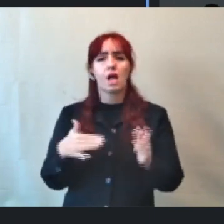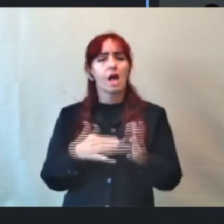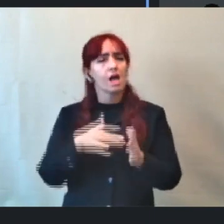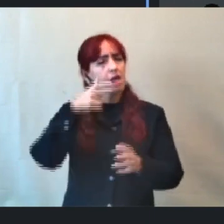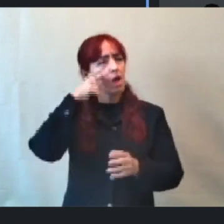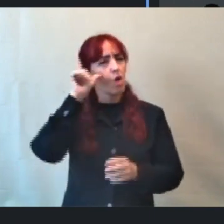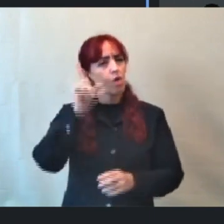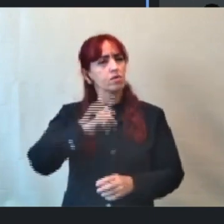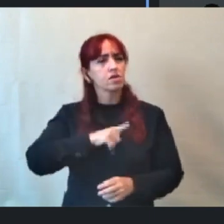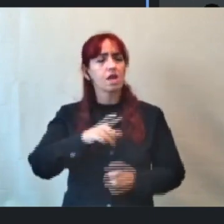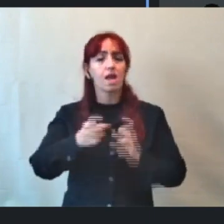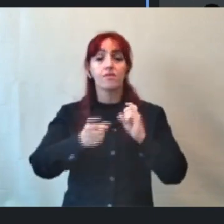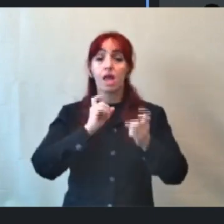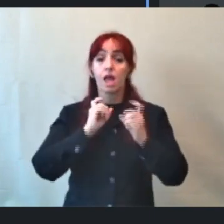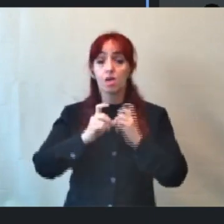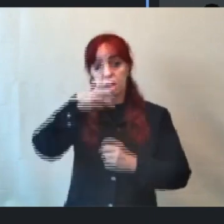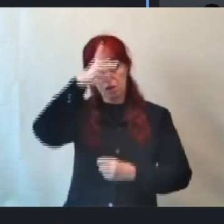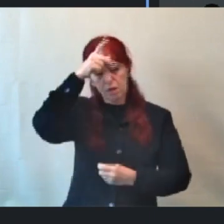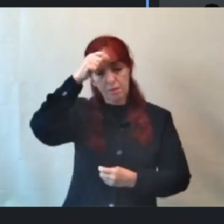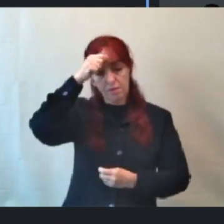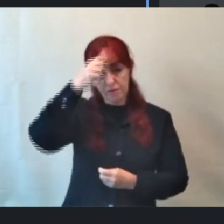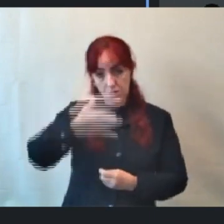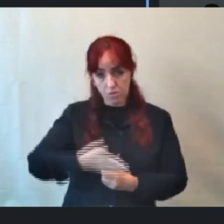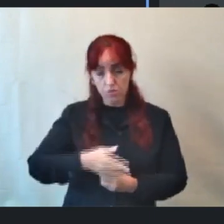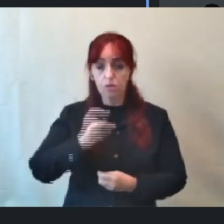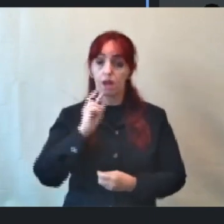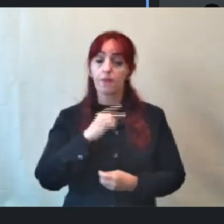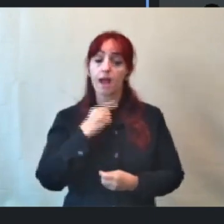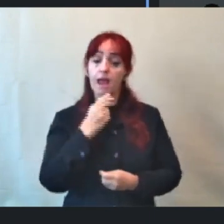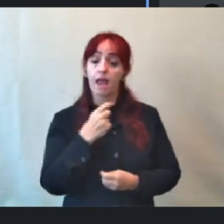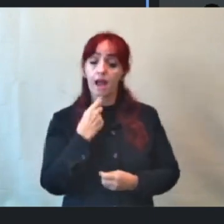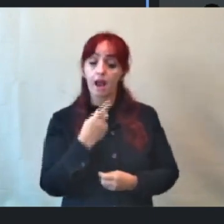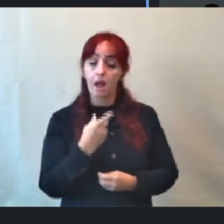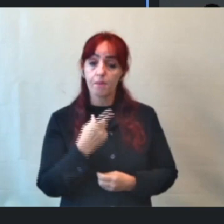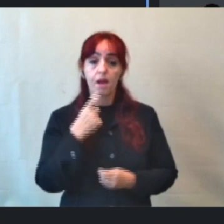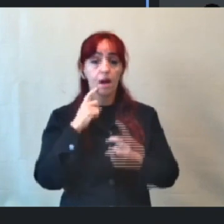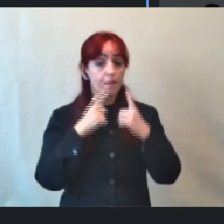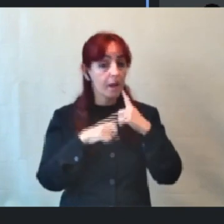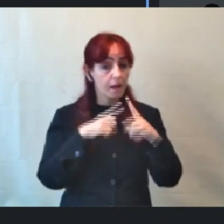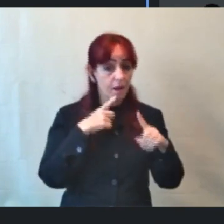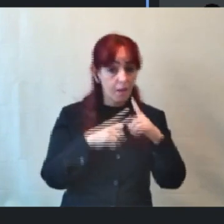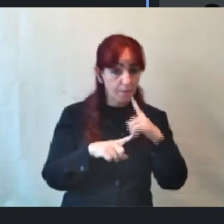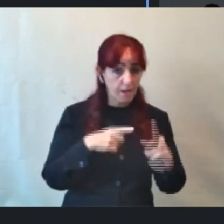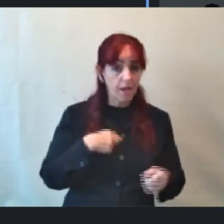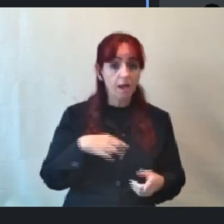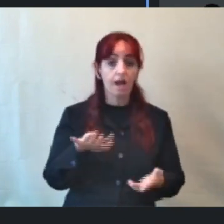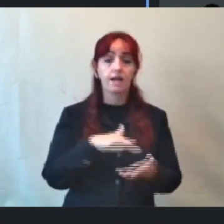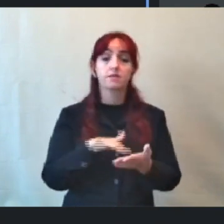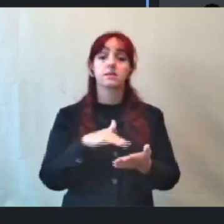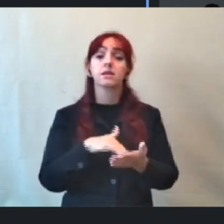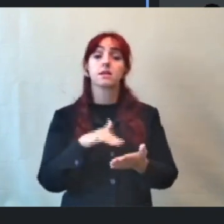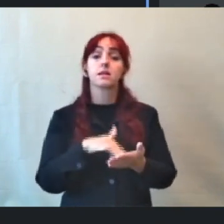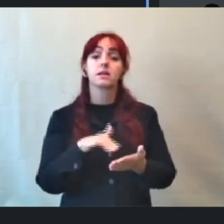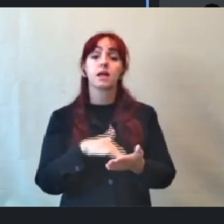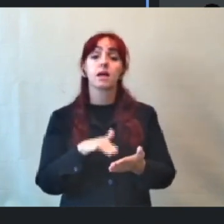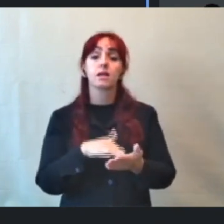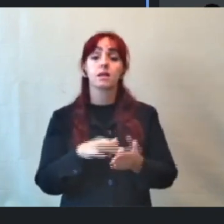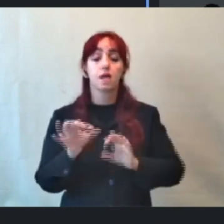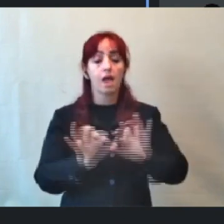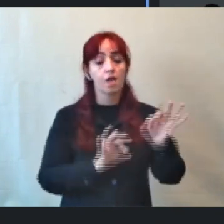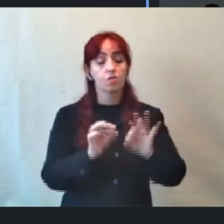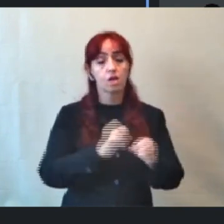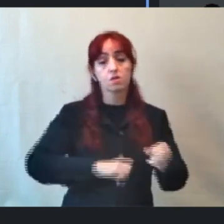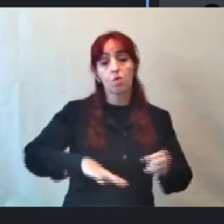tive uma reunião na prefeitura para reclamar da Secretaria de Regulação Urbana, para fazer reclamações da Secretaria de Regulação Urbana,